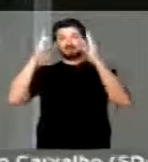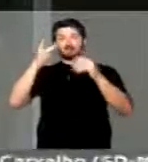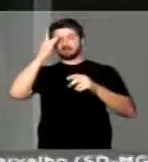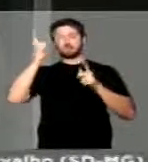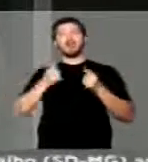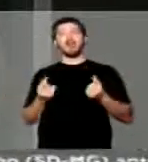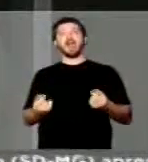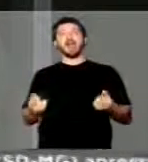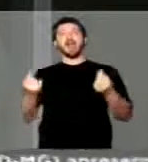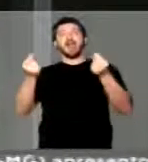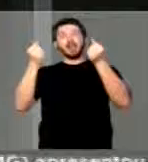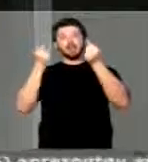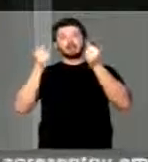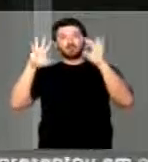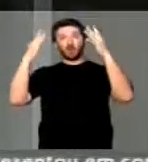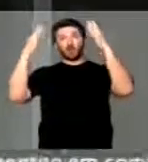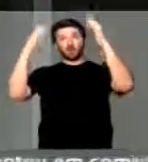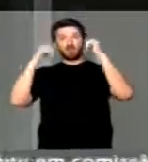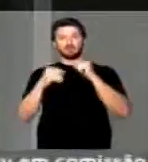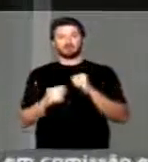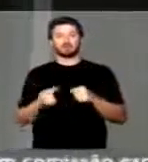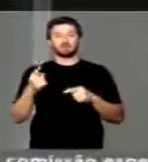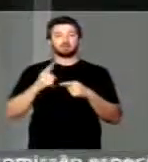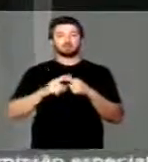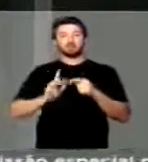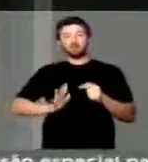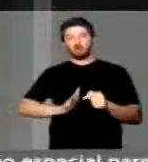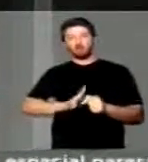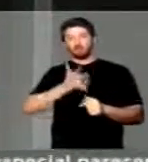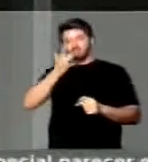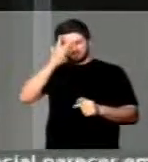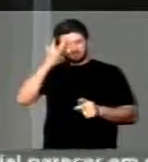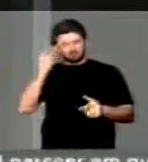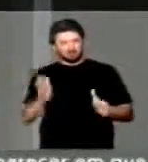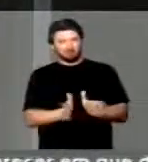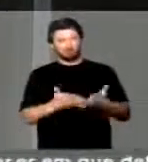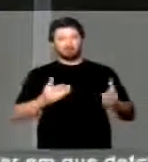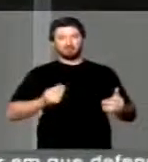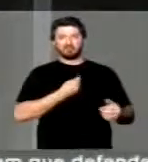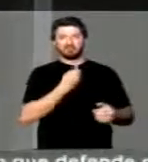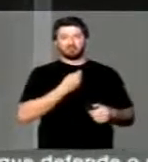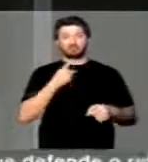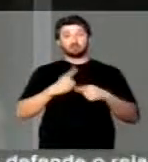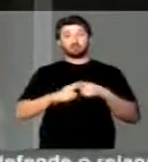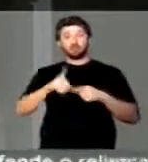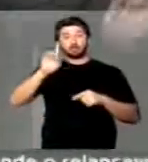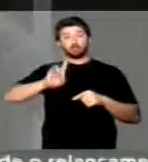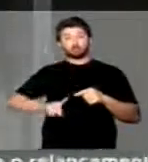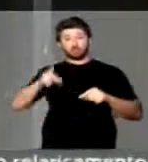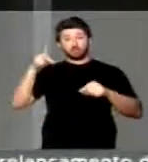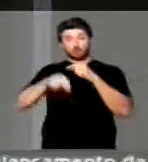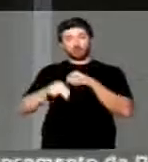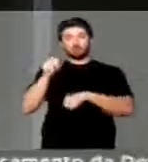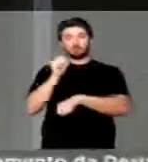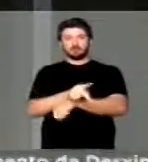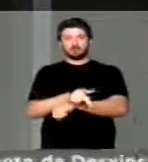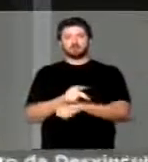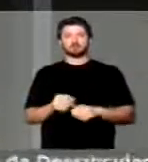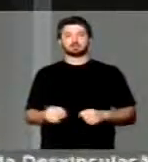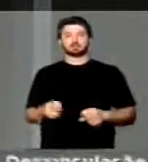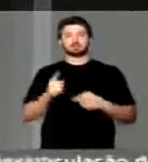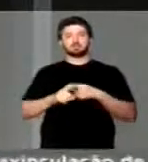ricos, comemorando a desgraça dos pobres, pela corte dos direitos previdenciários,